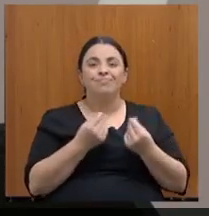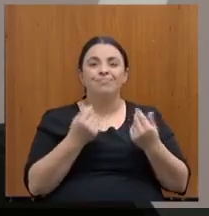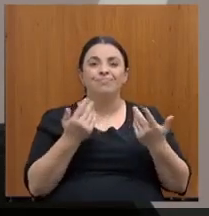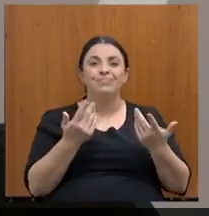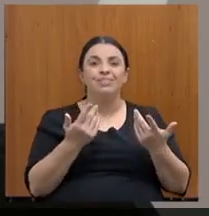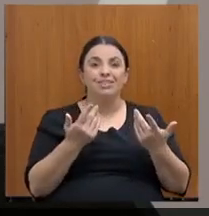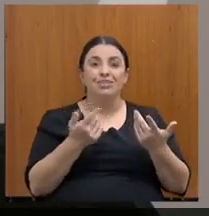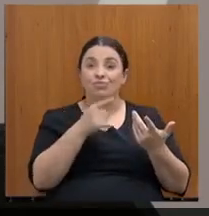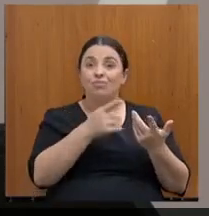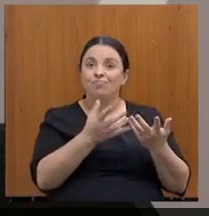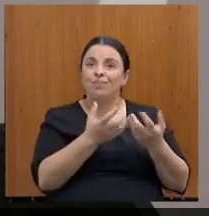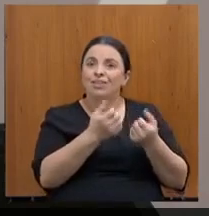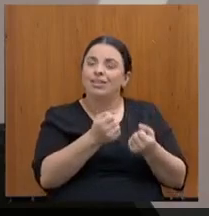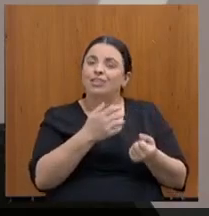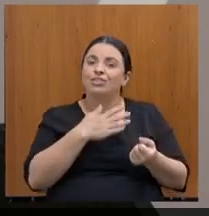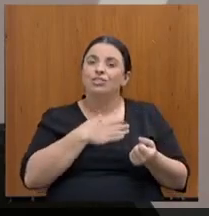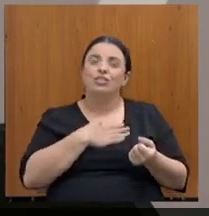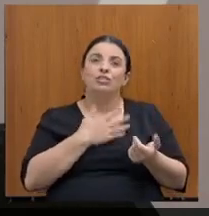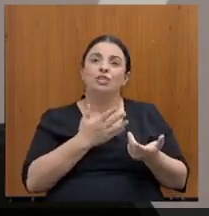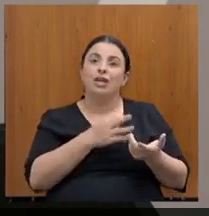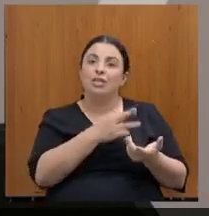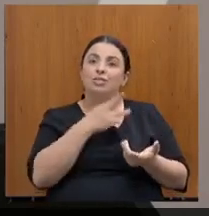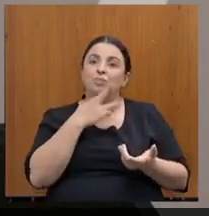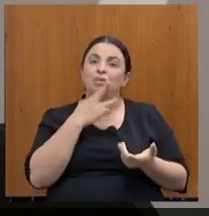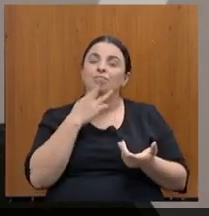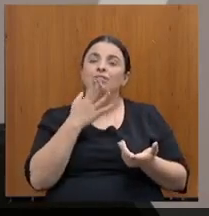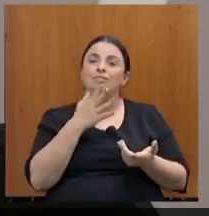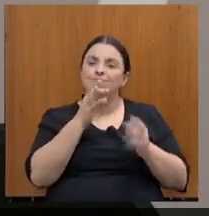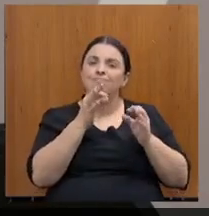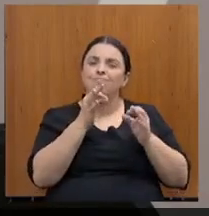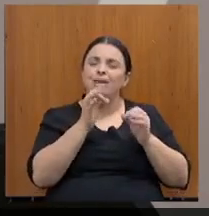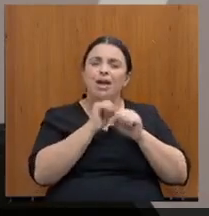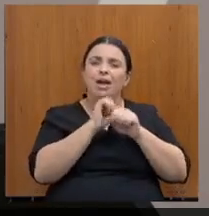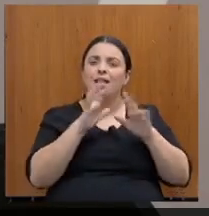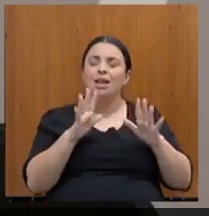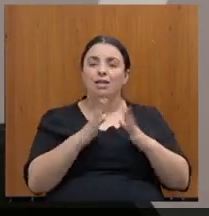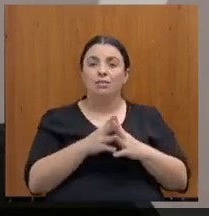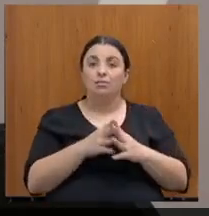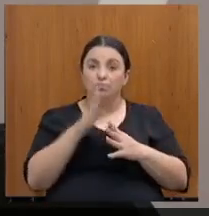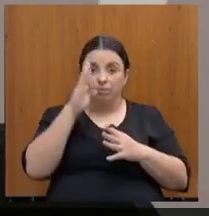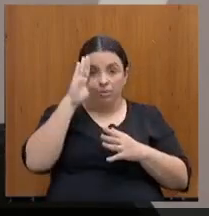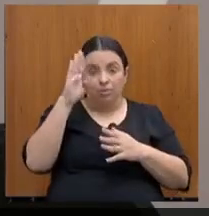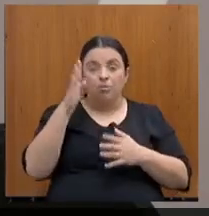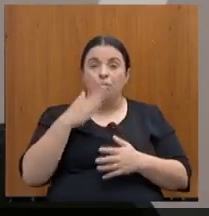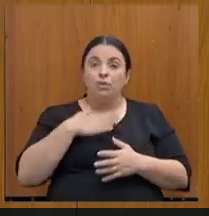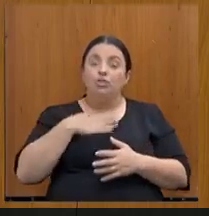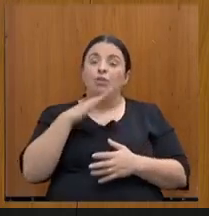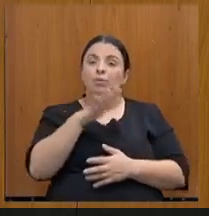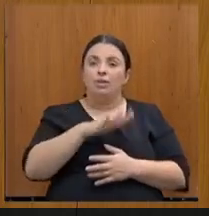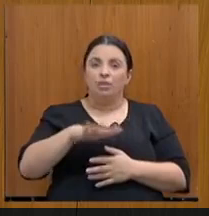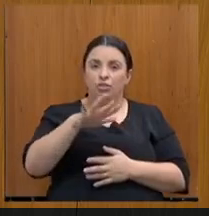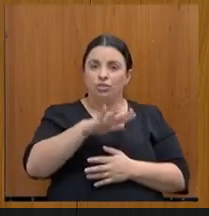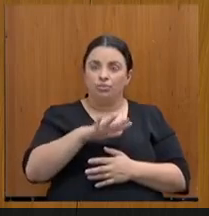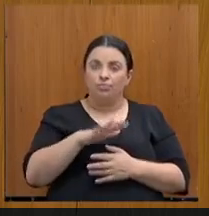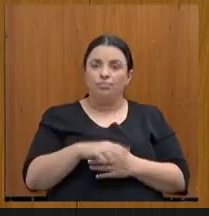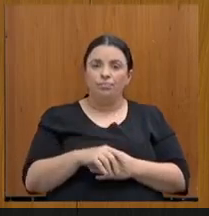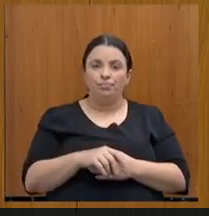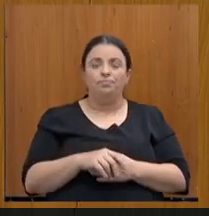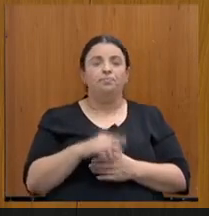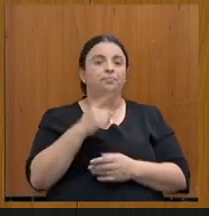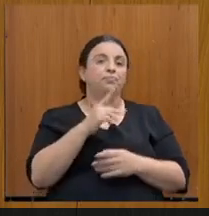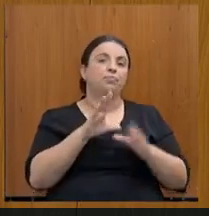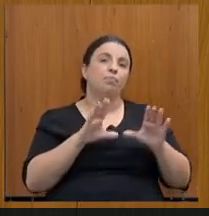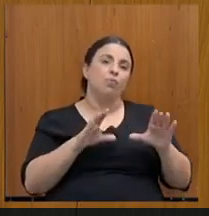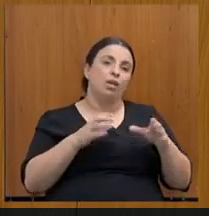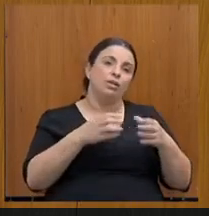atendido em questões muito pontuais, principalmente para mim, na minha região, essa equipe que tem